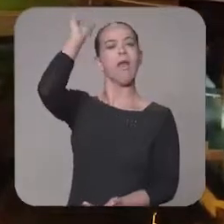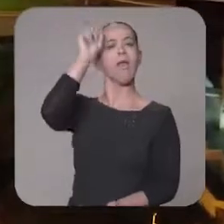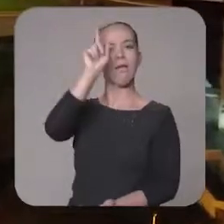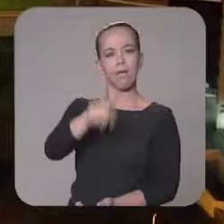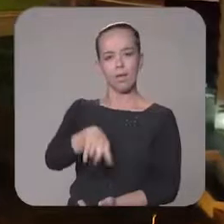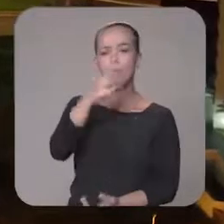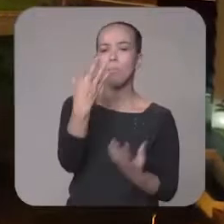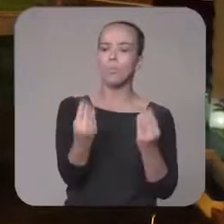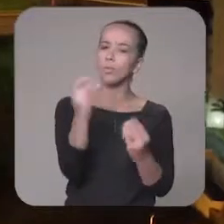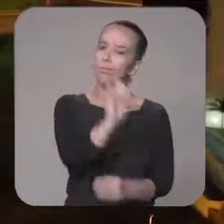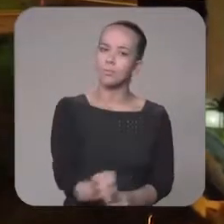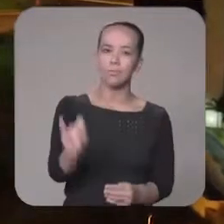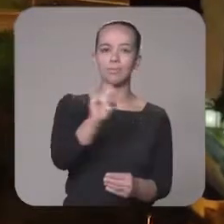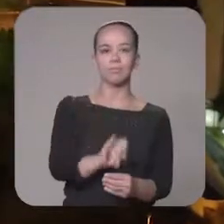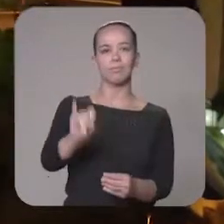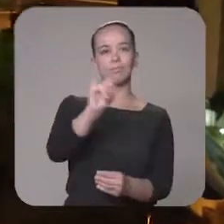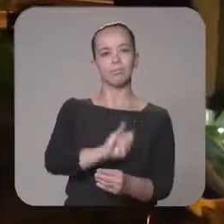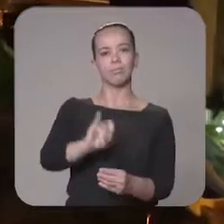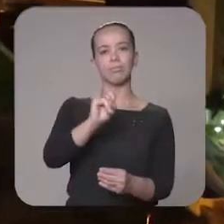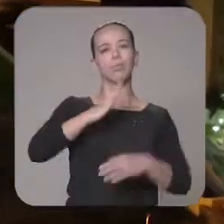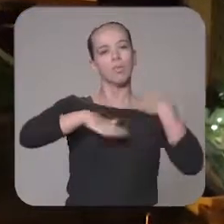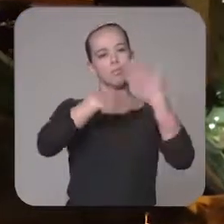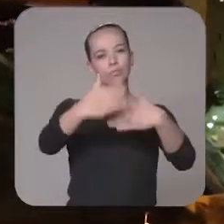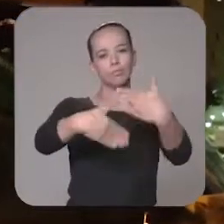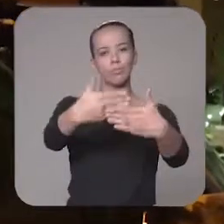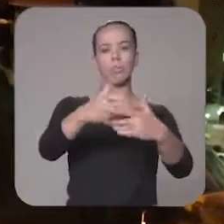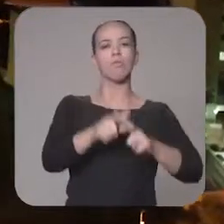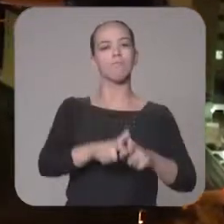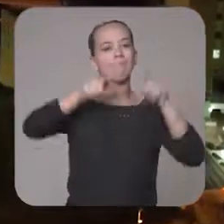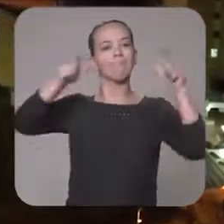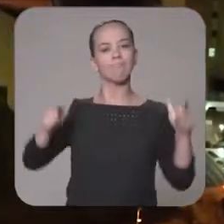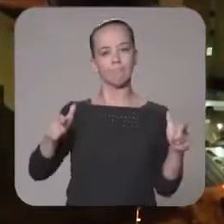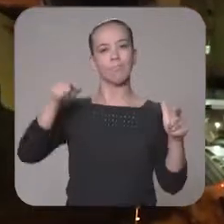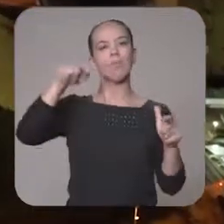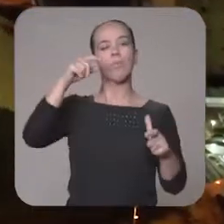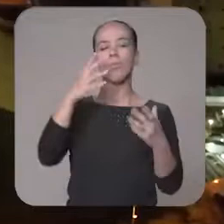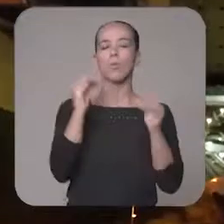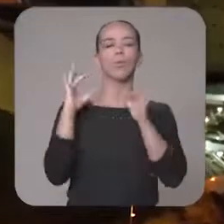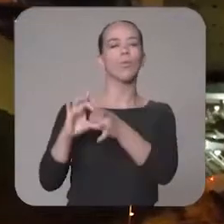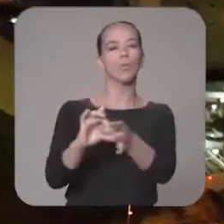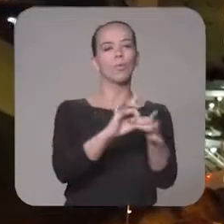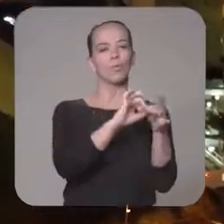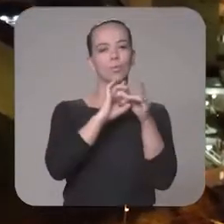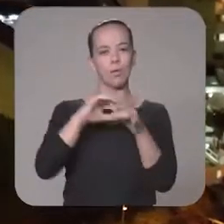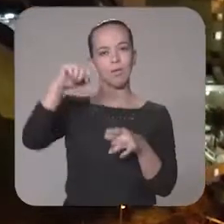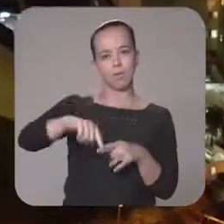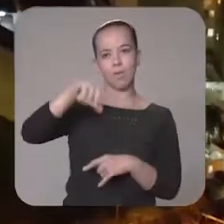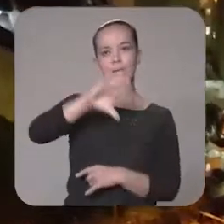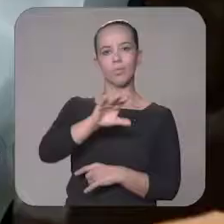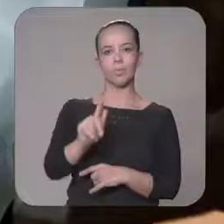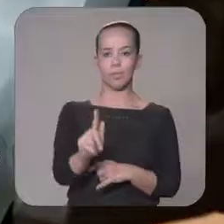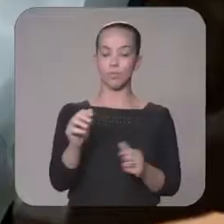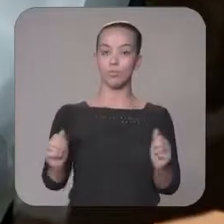é importante para o desenvolvimento e o crescimento harmônico da